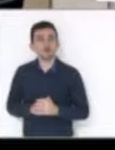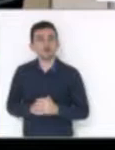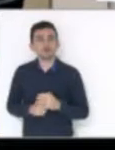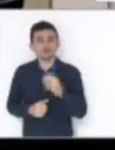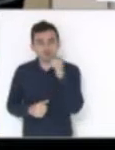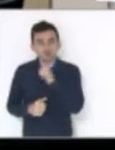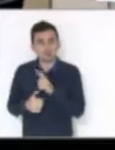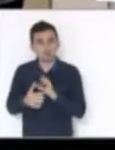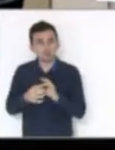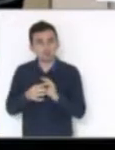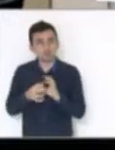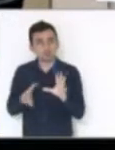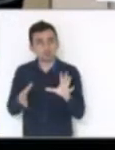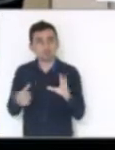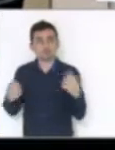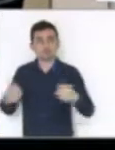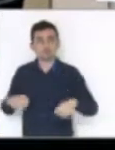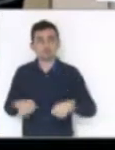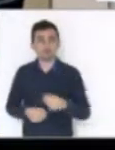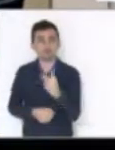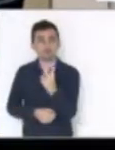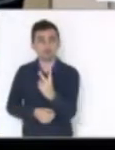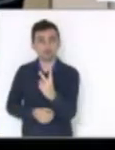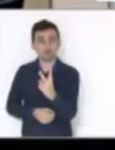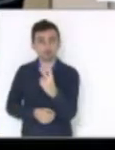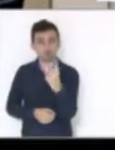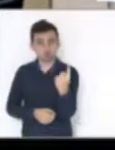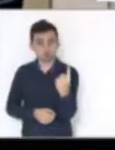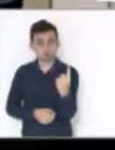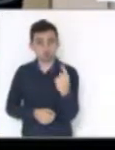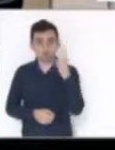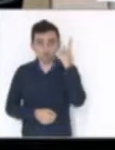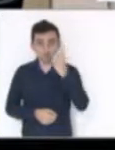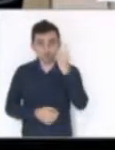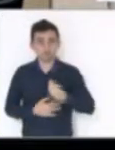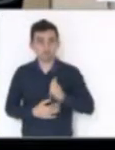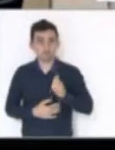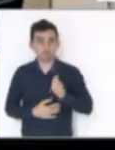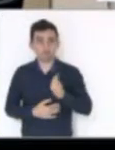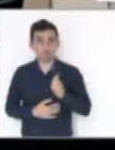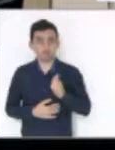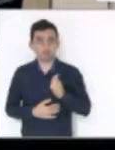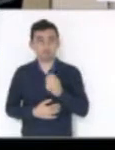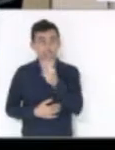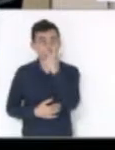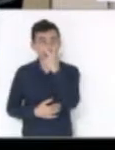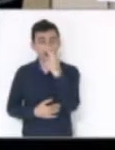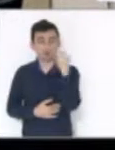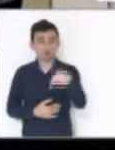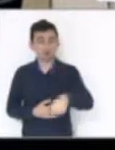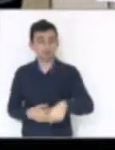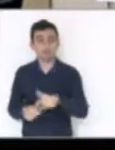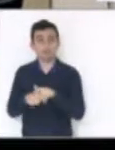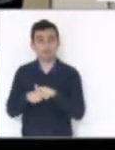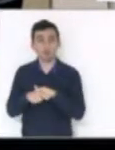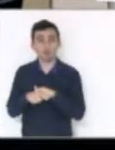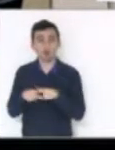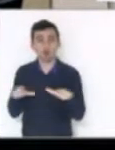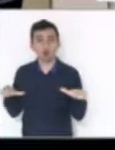deliberar no painel nós temos que ter no mínimo 21 deputados presentes. Me parece que esse plenário anda um pouco